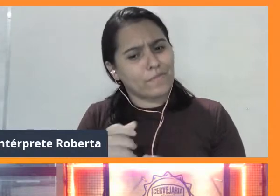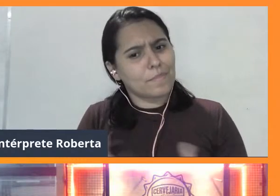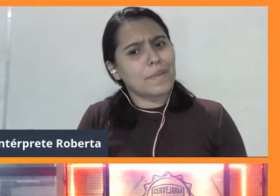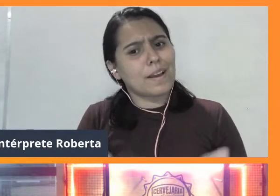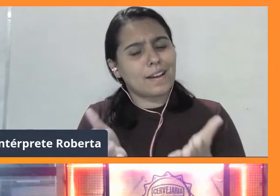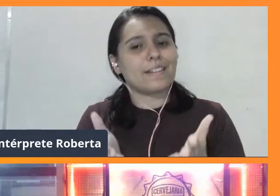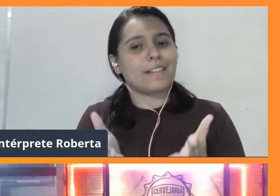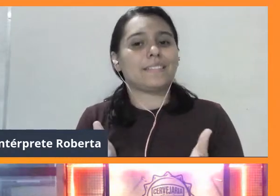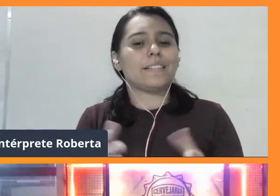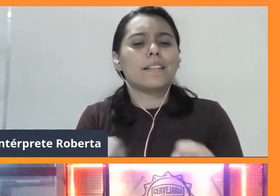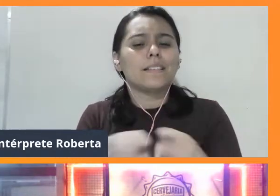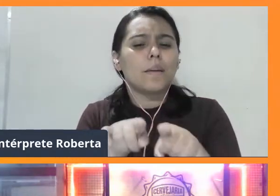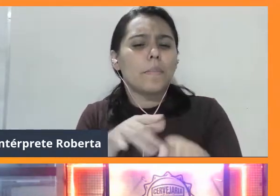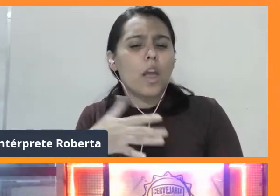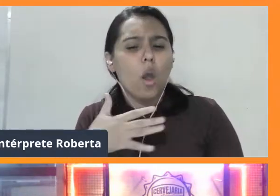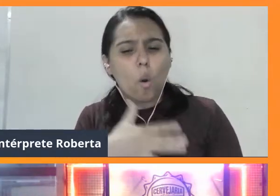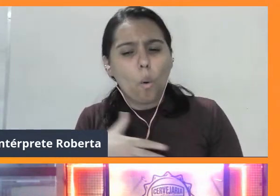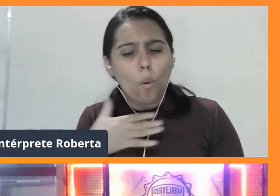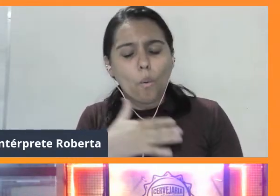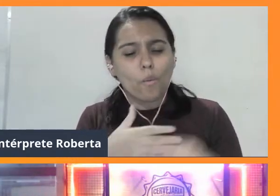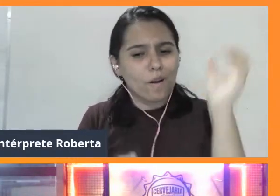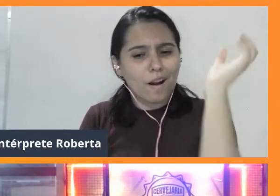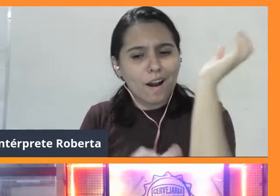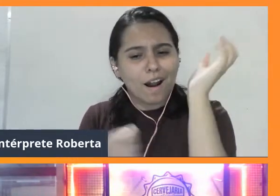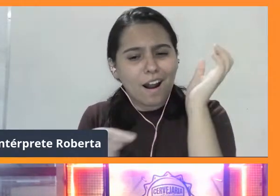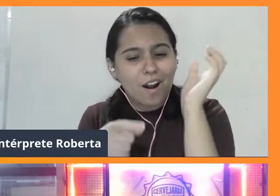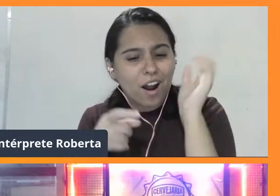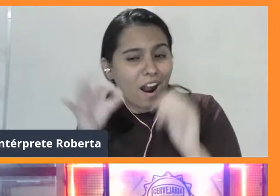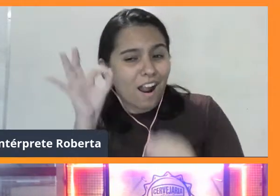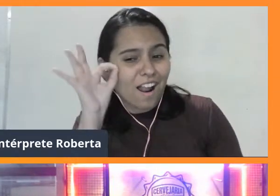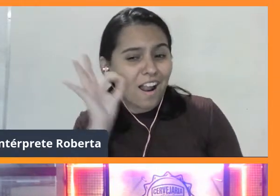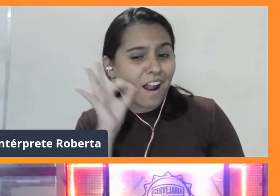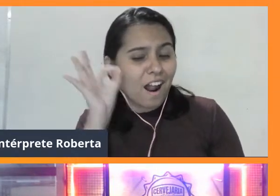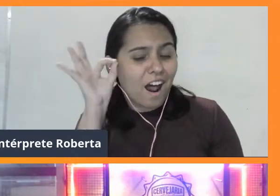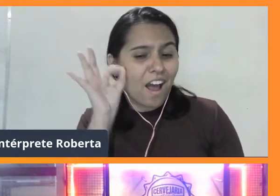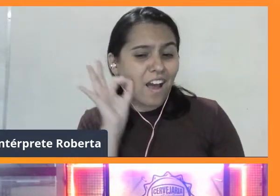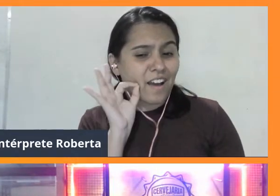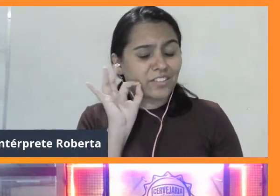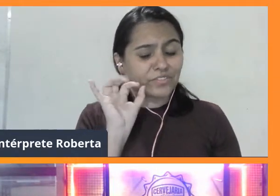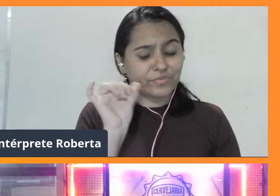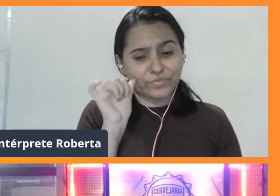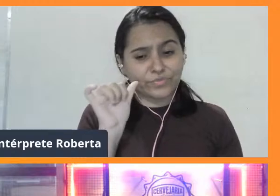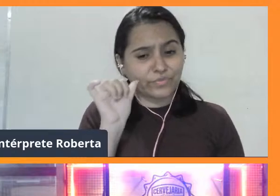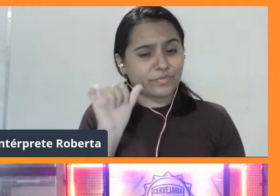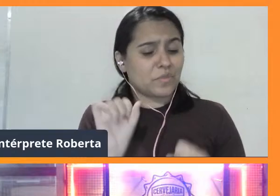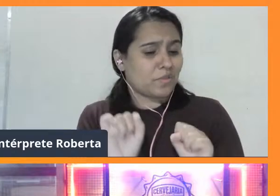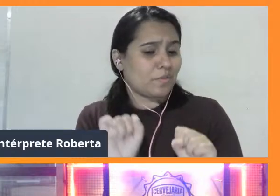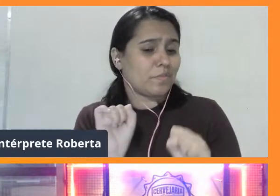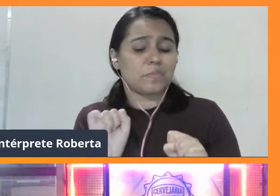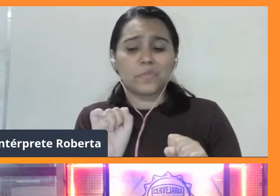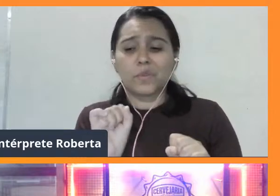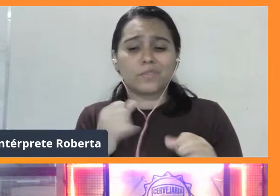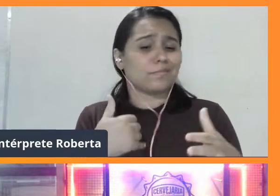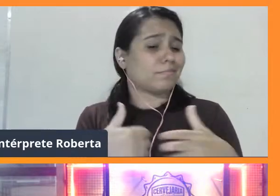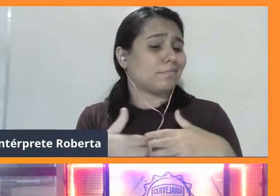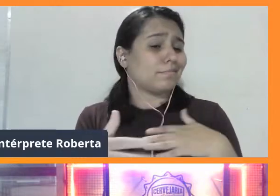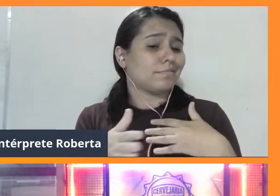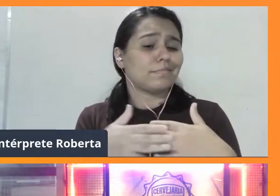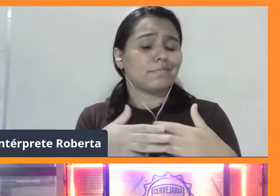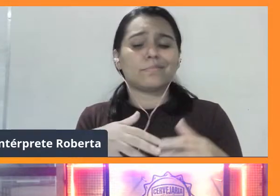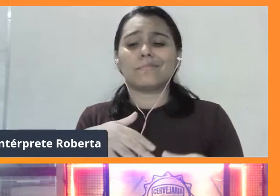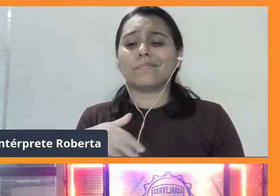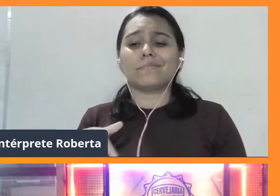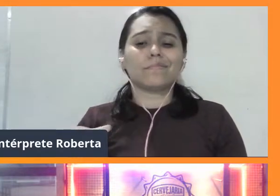também gostei porque achei as lagartas muito feministas, né? Elas podem sair por aí e tá tudo bem. E,